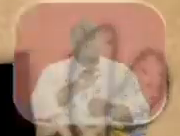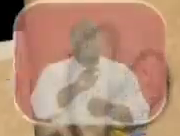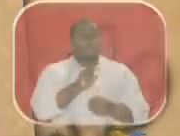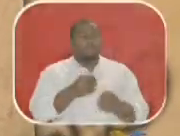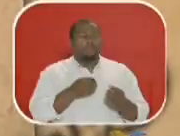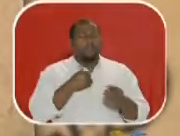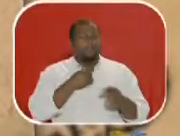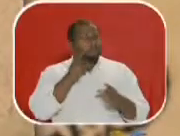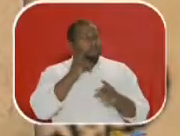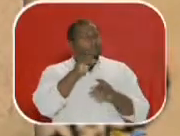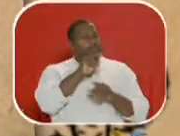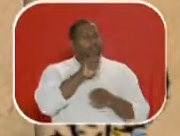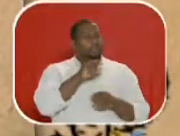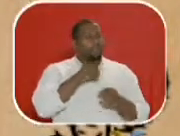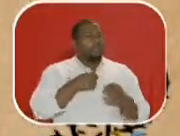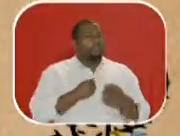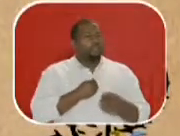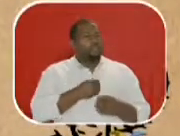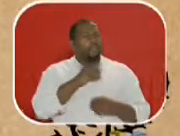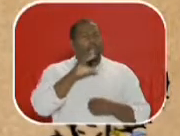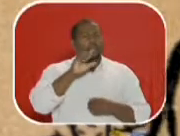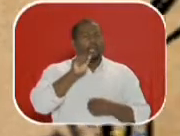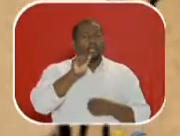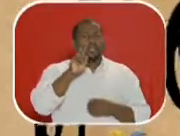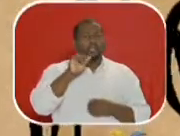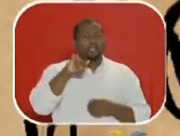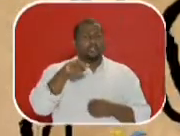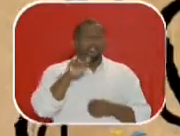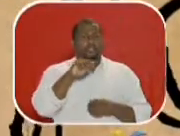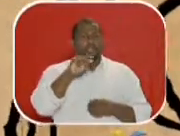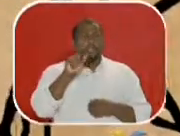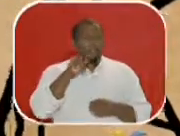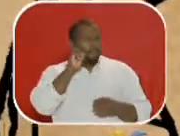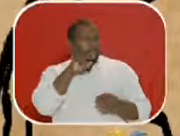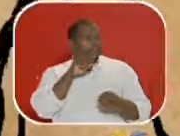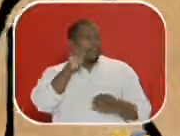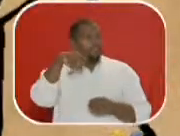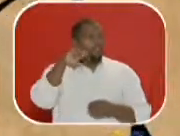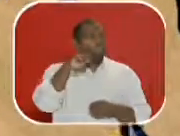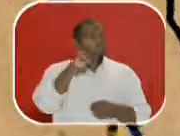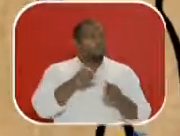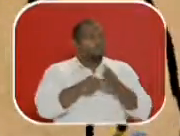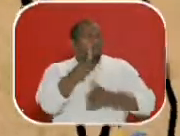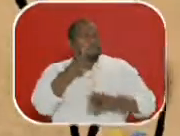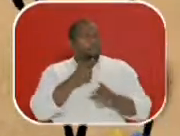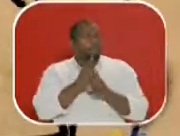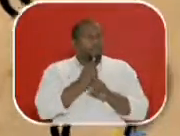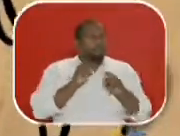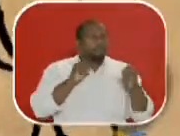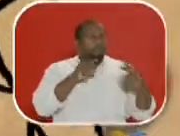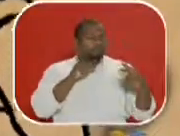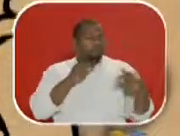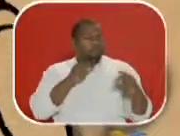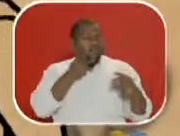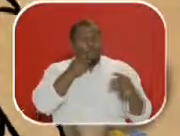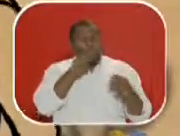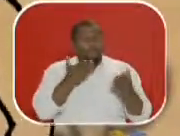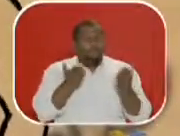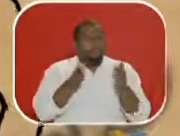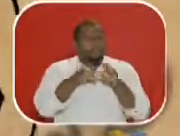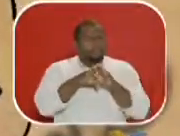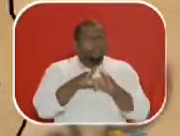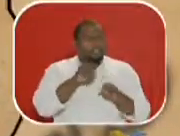Era dezembro em Carinhanha, era dezembro quando Tereza viu Antônio pela primeira vez. Dezembro quando seu peito foi